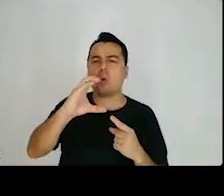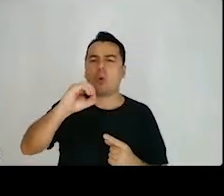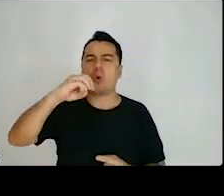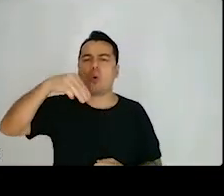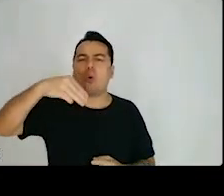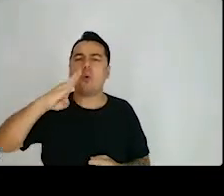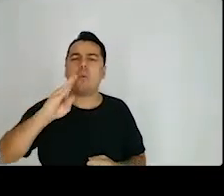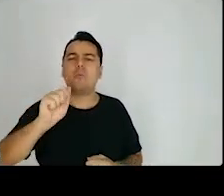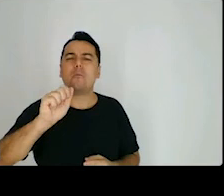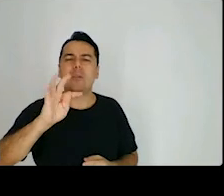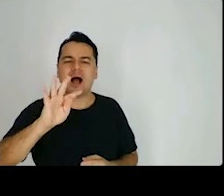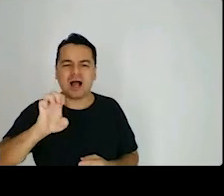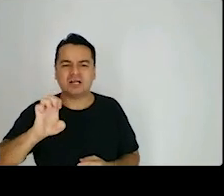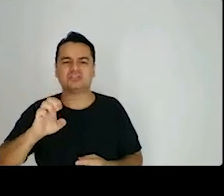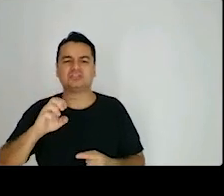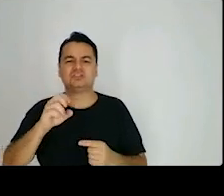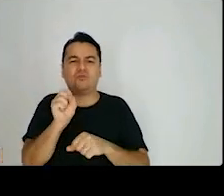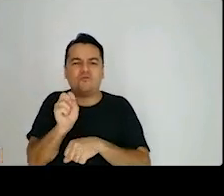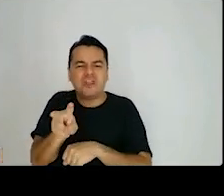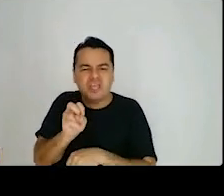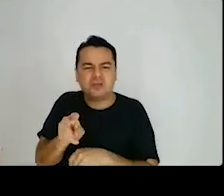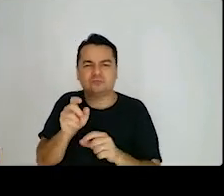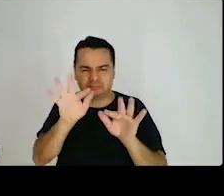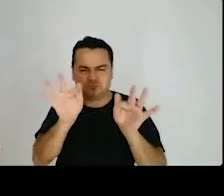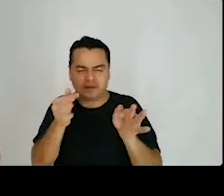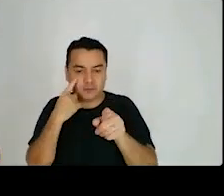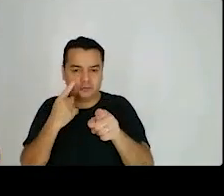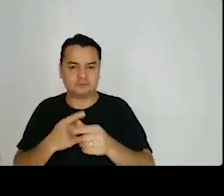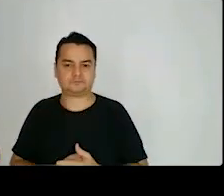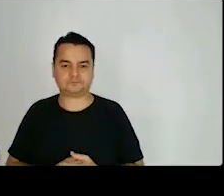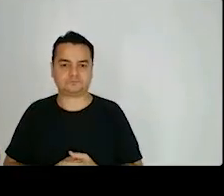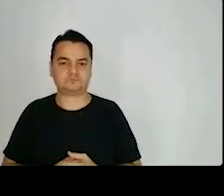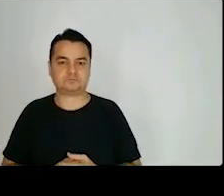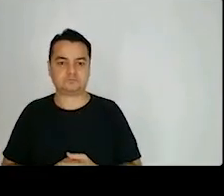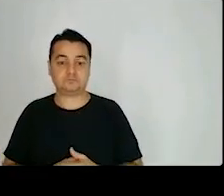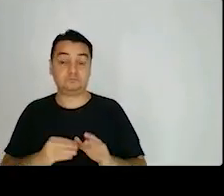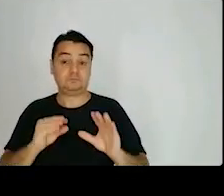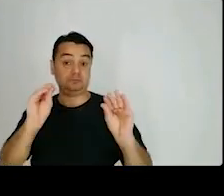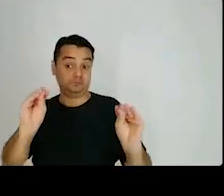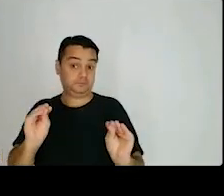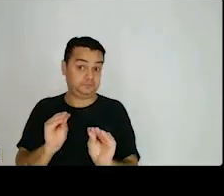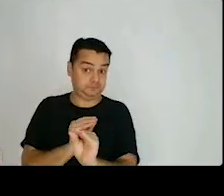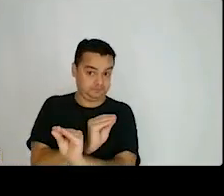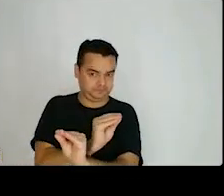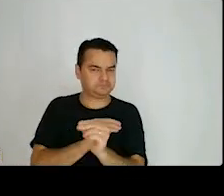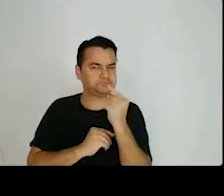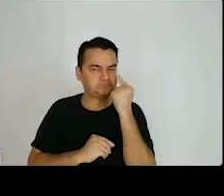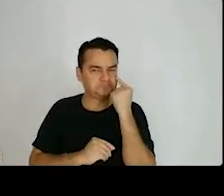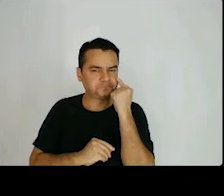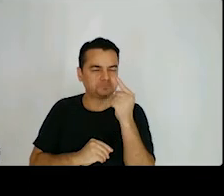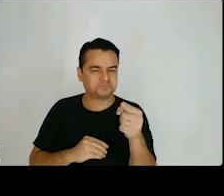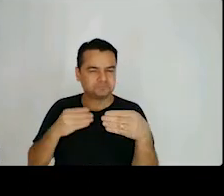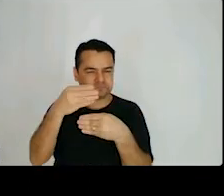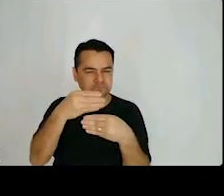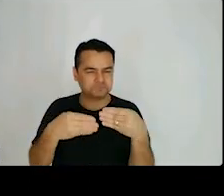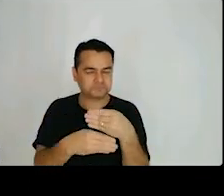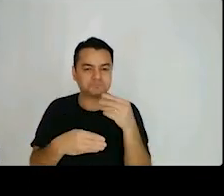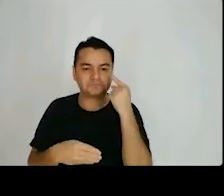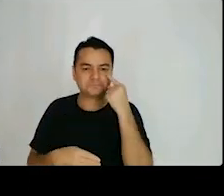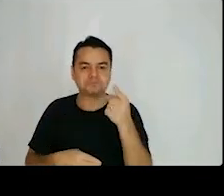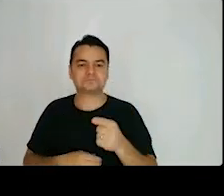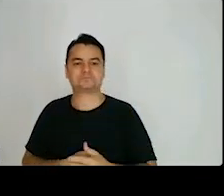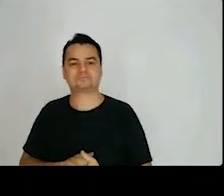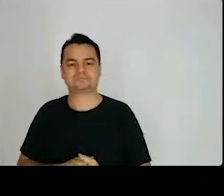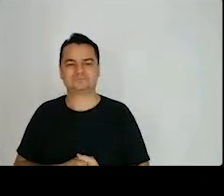e o complemento cada vez mais frequentes. Se eu inverto essa ordem, vocês vão ver que vai ficar um pouco mais difícil de entender.